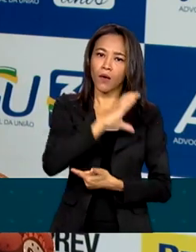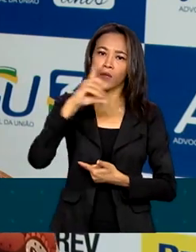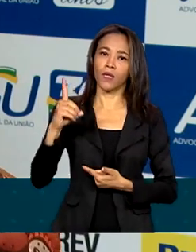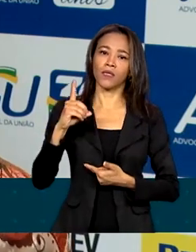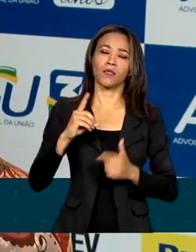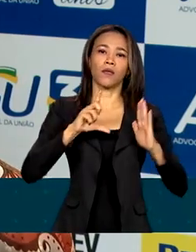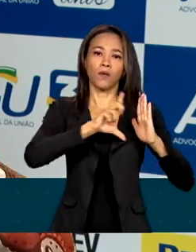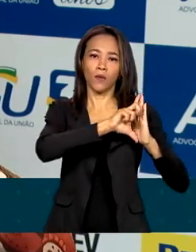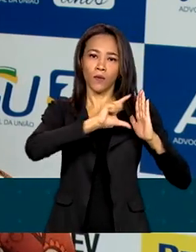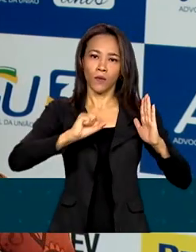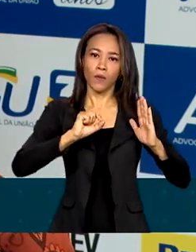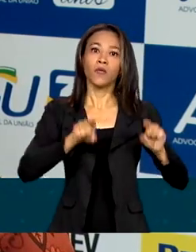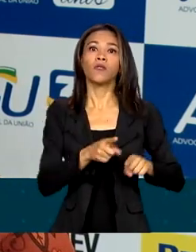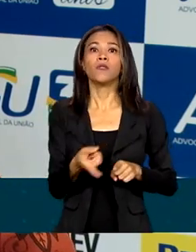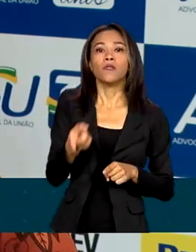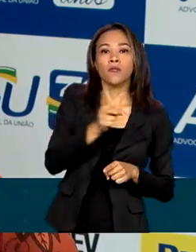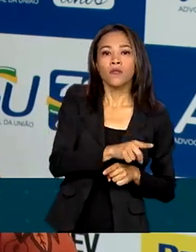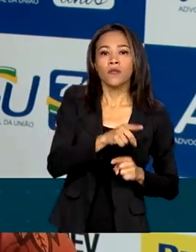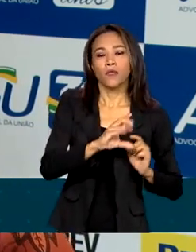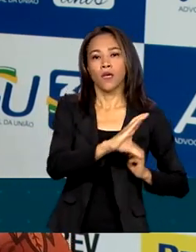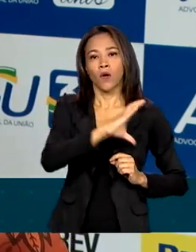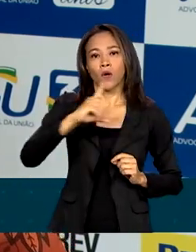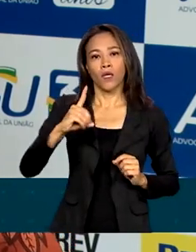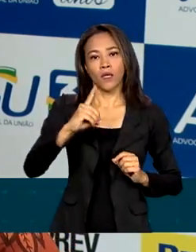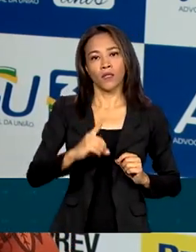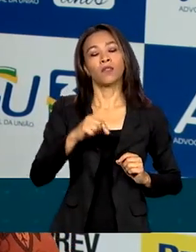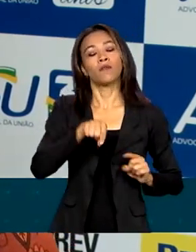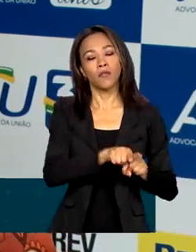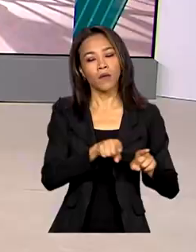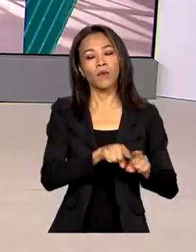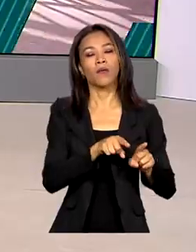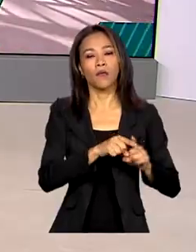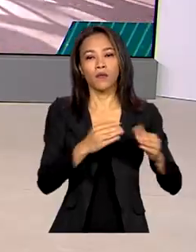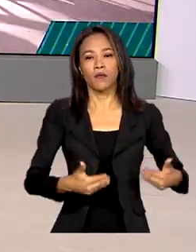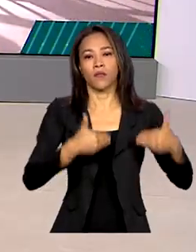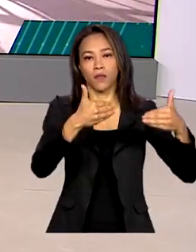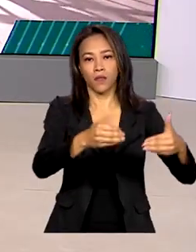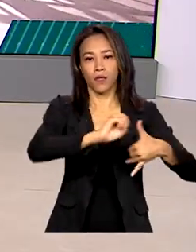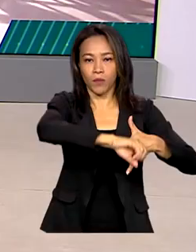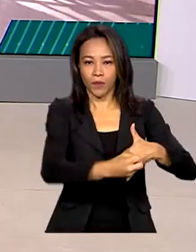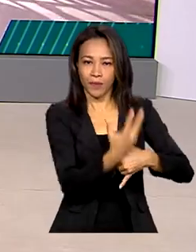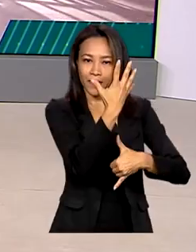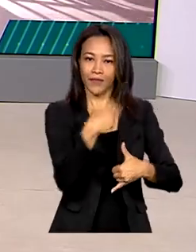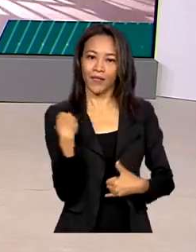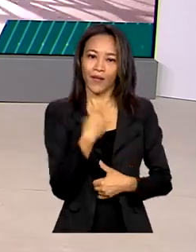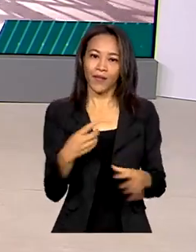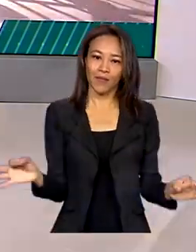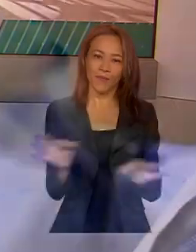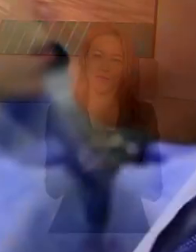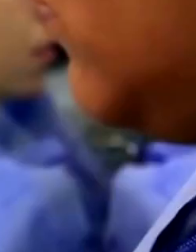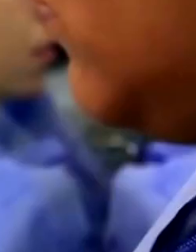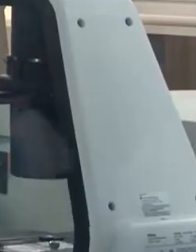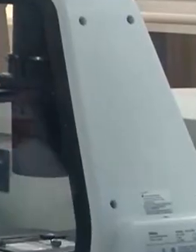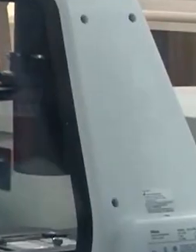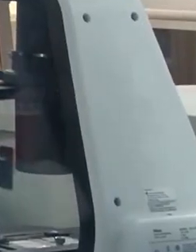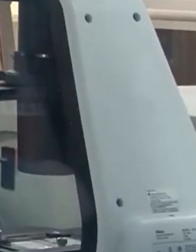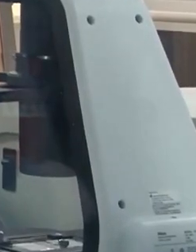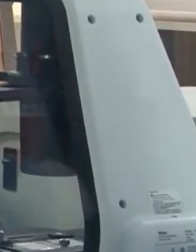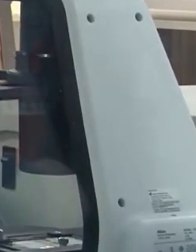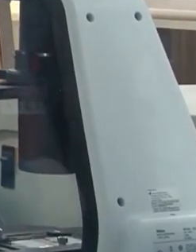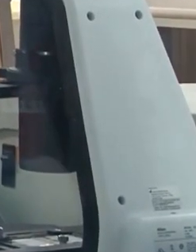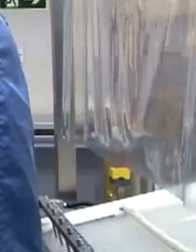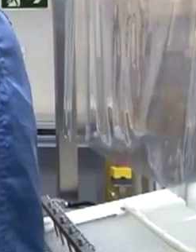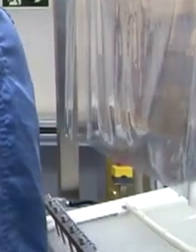Civil e a coordenação executiva do Ministério do Meio Ambiente. E a gente fica por aqui. Feliz Dia das Mulheres. Tchau.